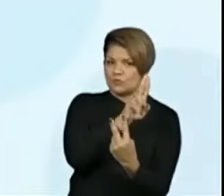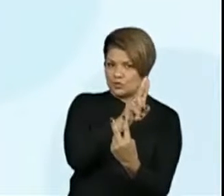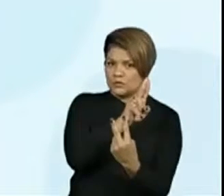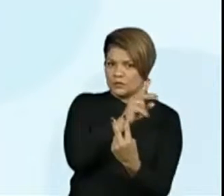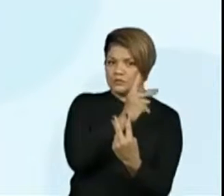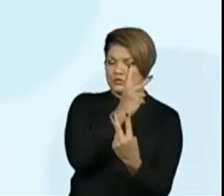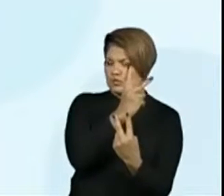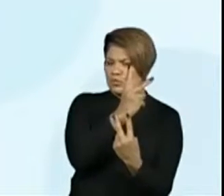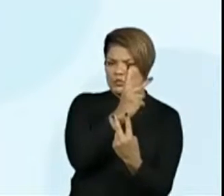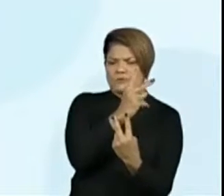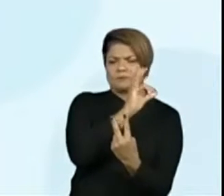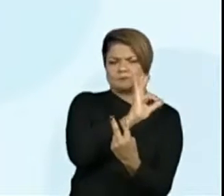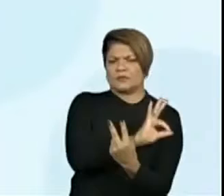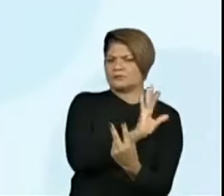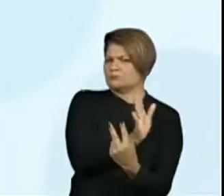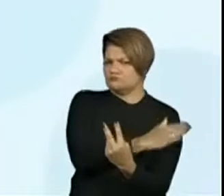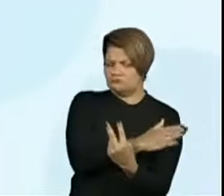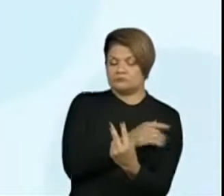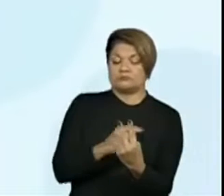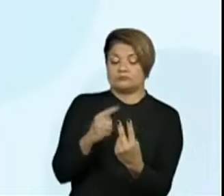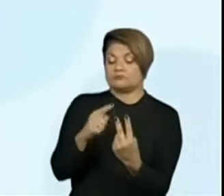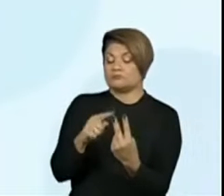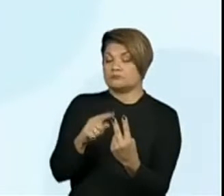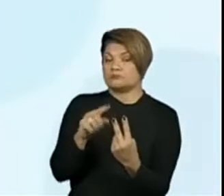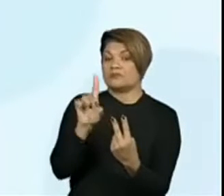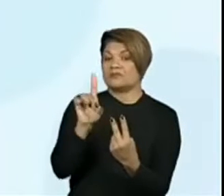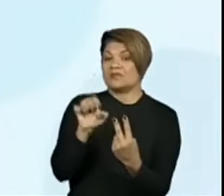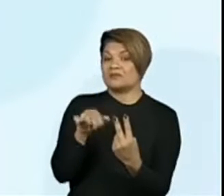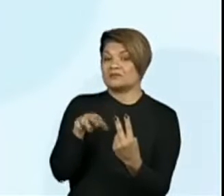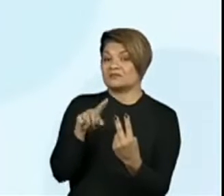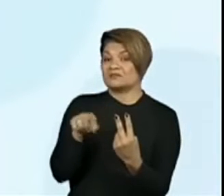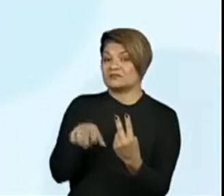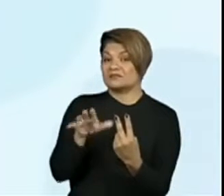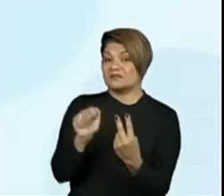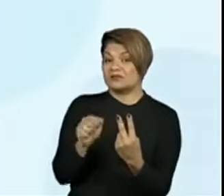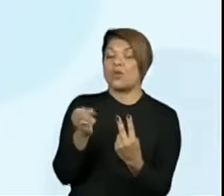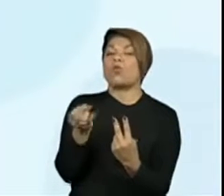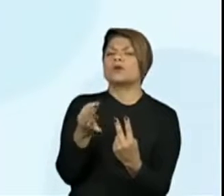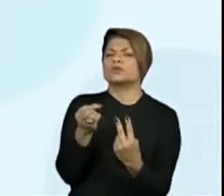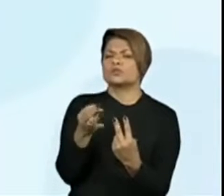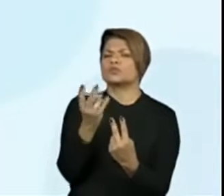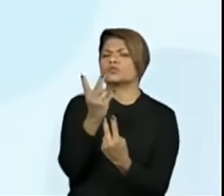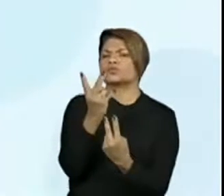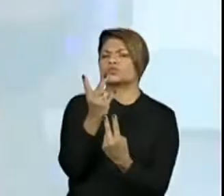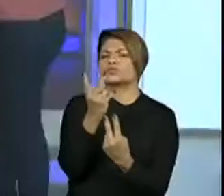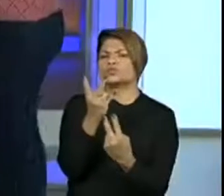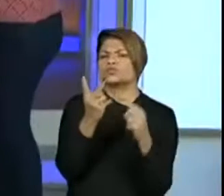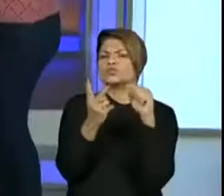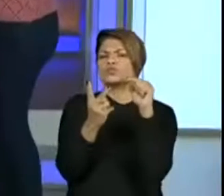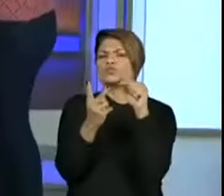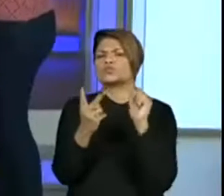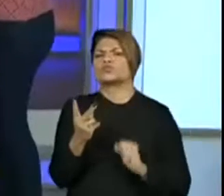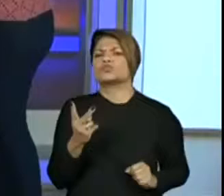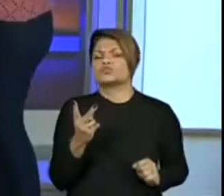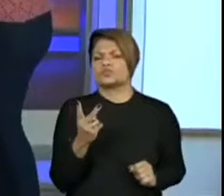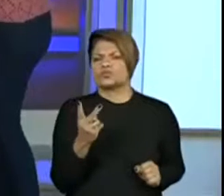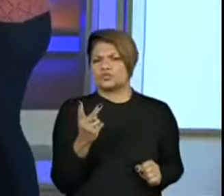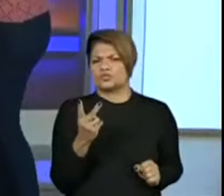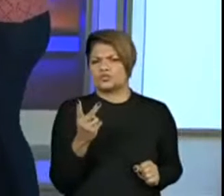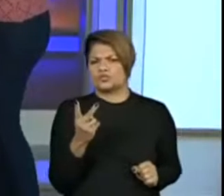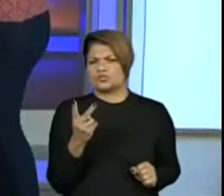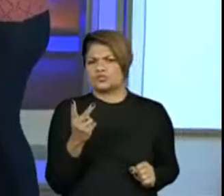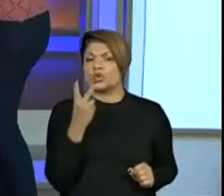só dois mesmo. E o outro está na dezena, na posição, na ordem da dezena, que representa duas